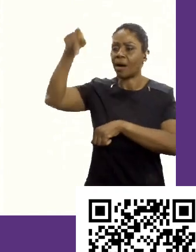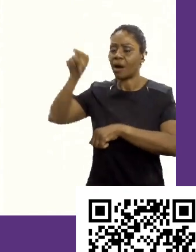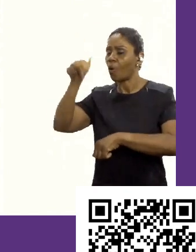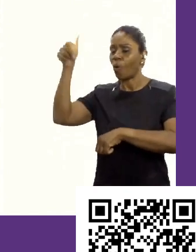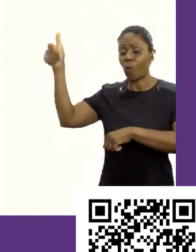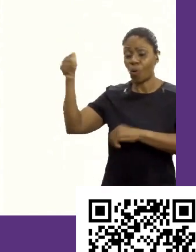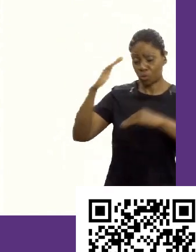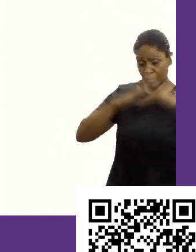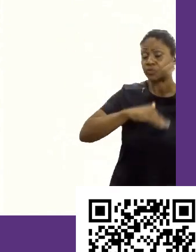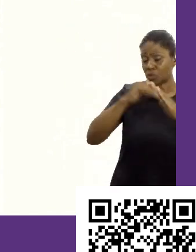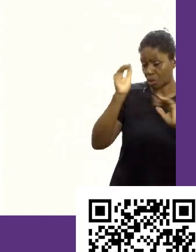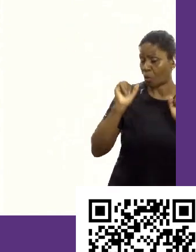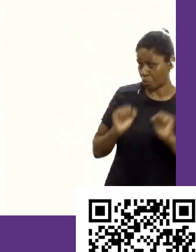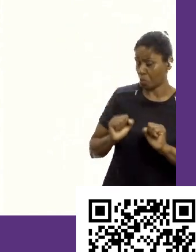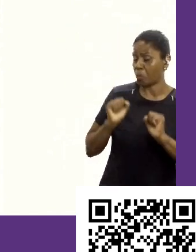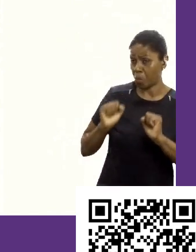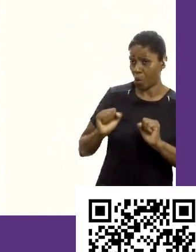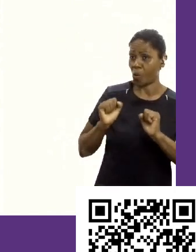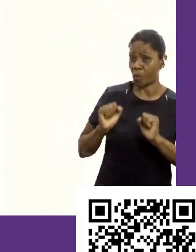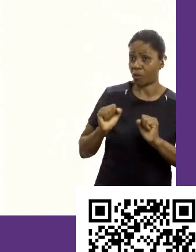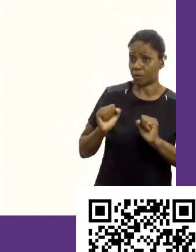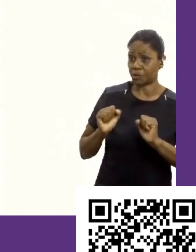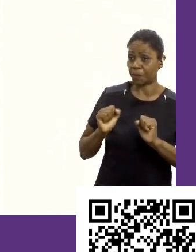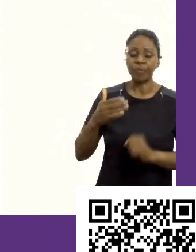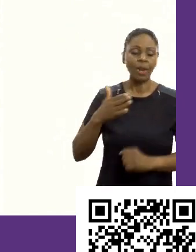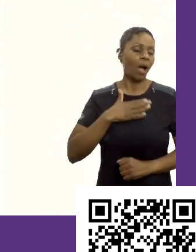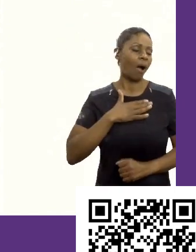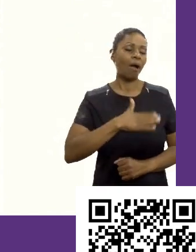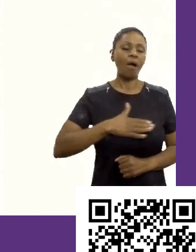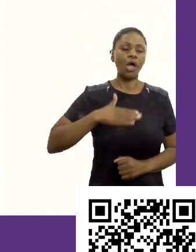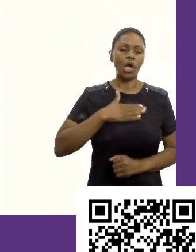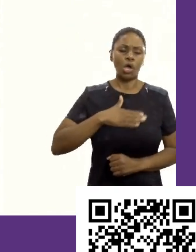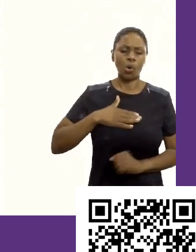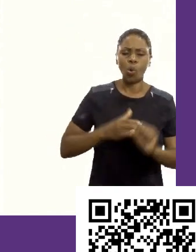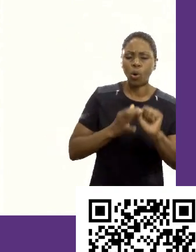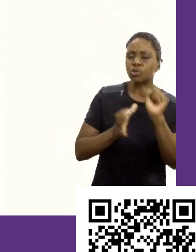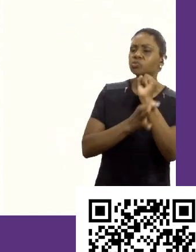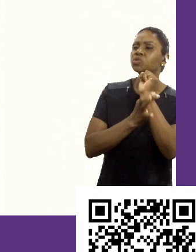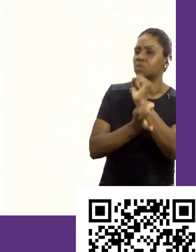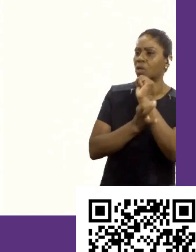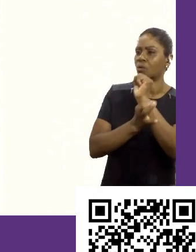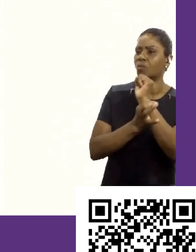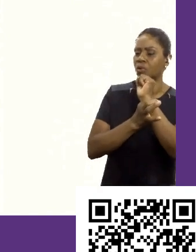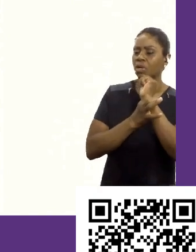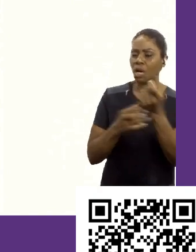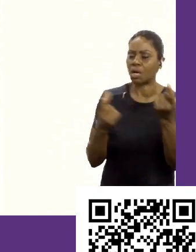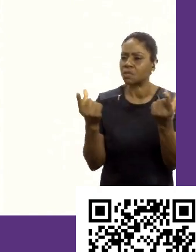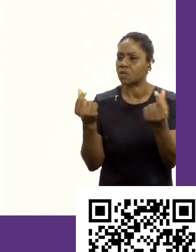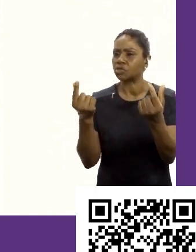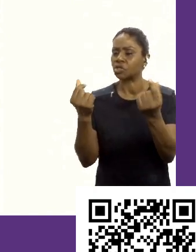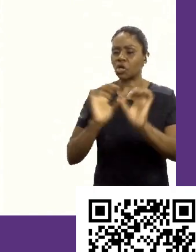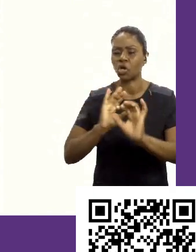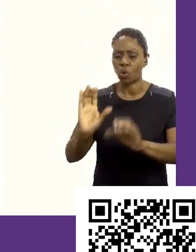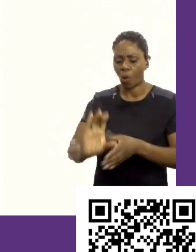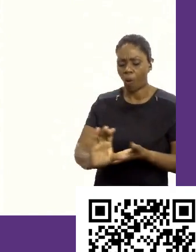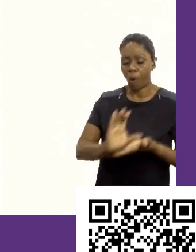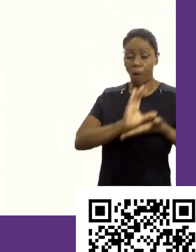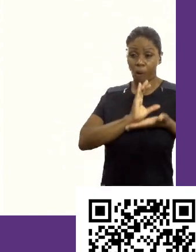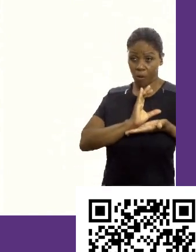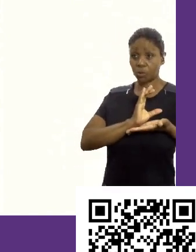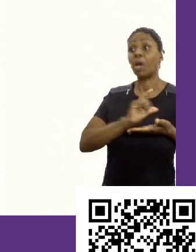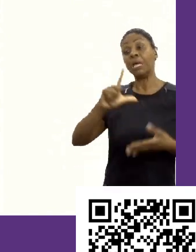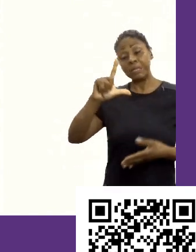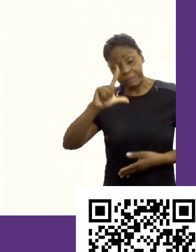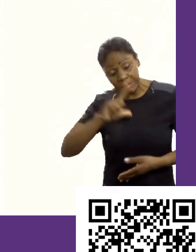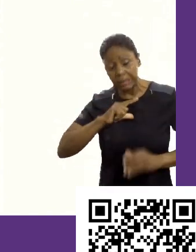carreira que alimenta isso. Mariana, eu gosto de estabilidade, segurança, financeira e tal. Você tem carreira que